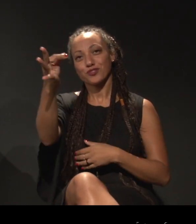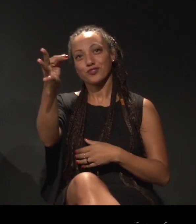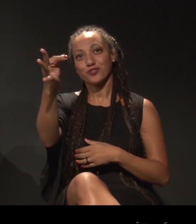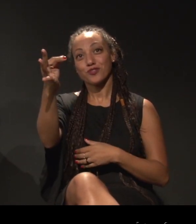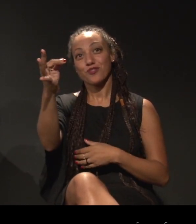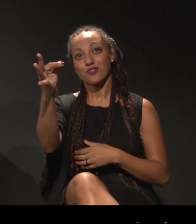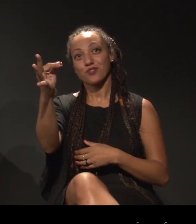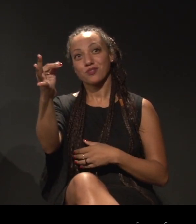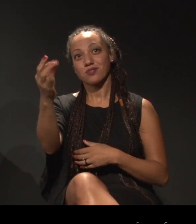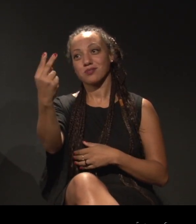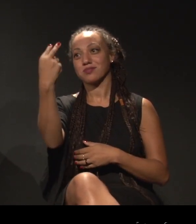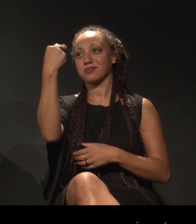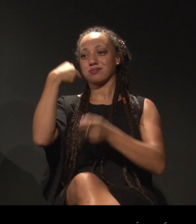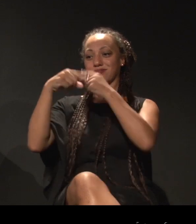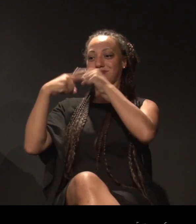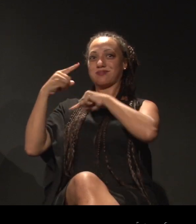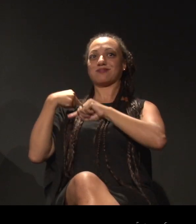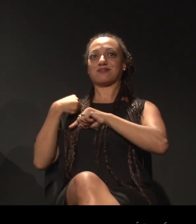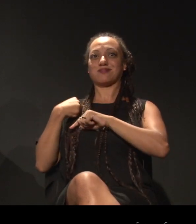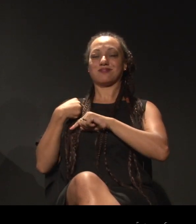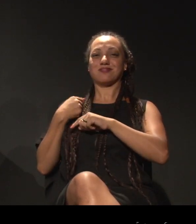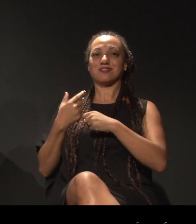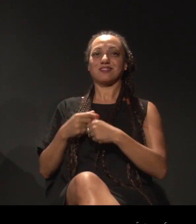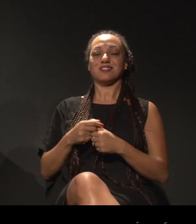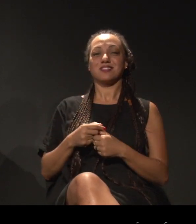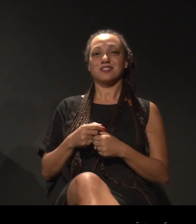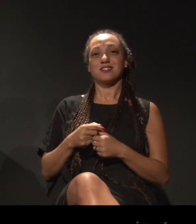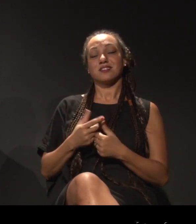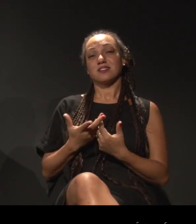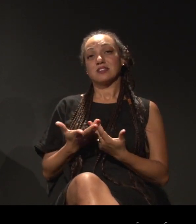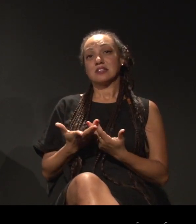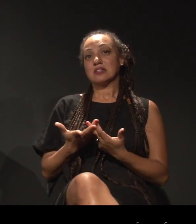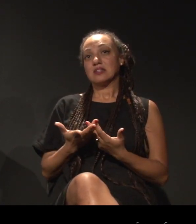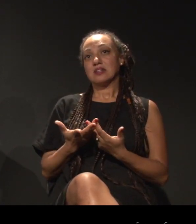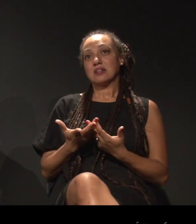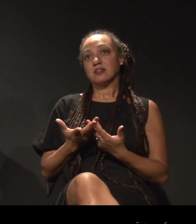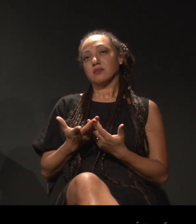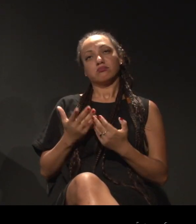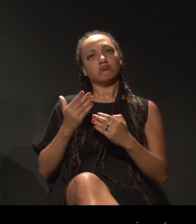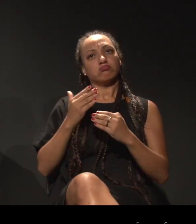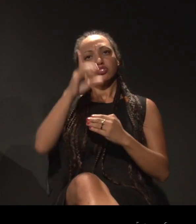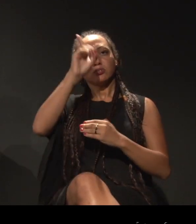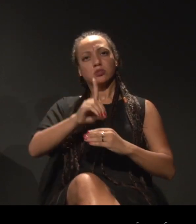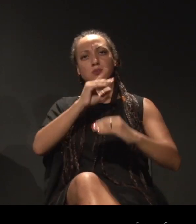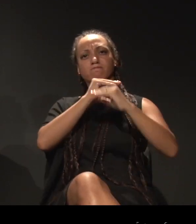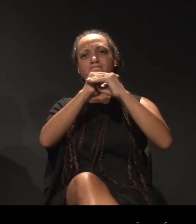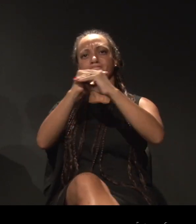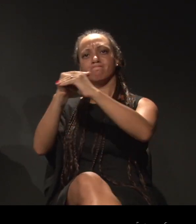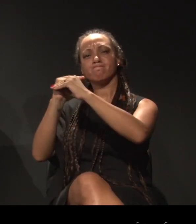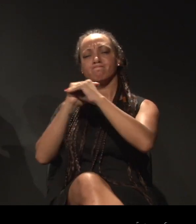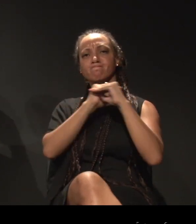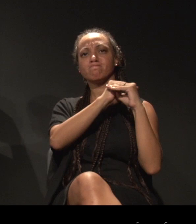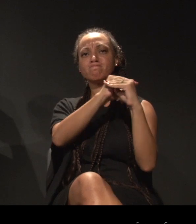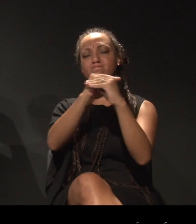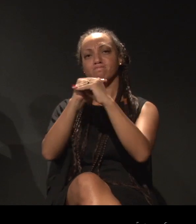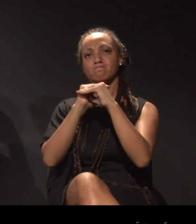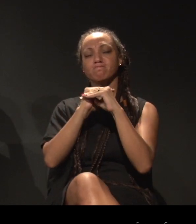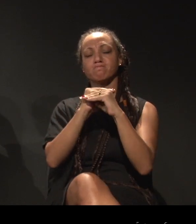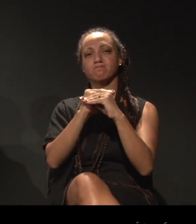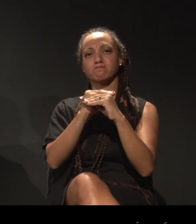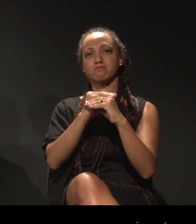então é é só isso assim de igual direito nós temos